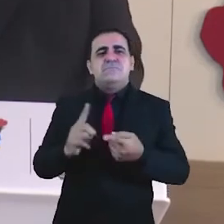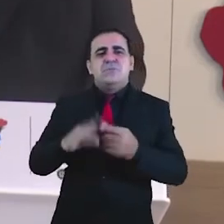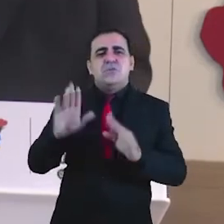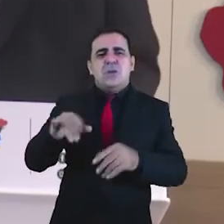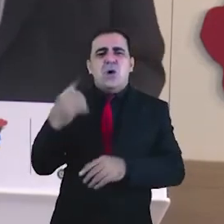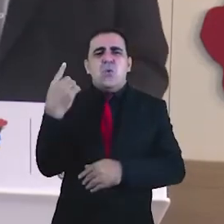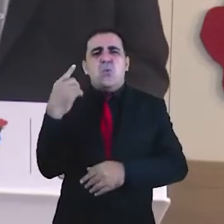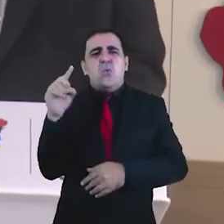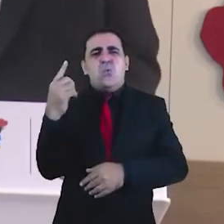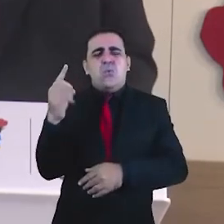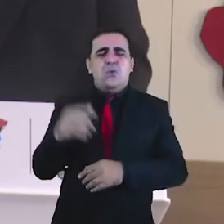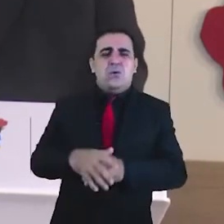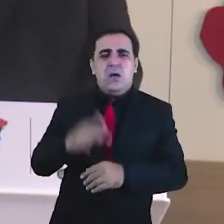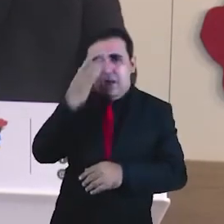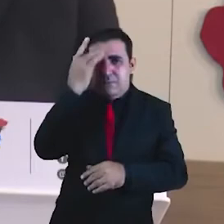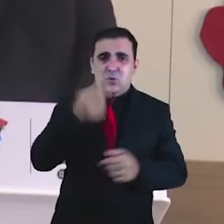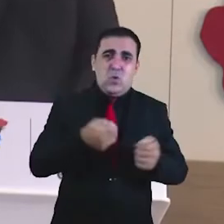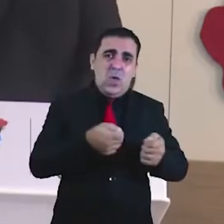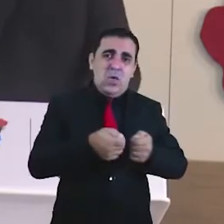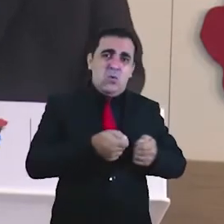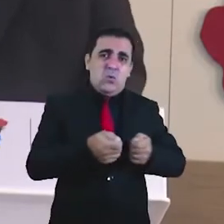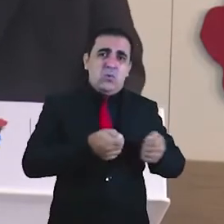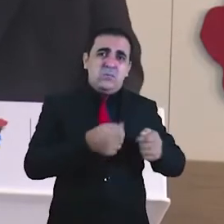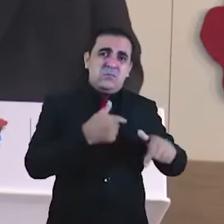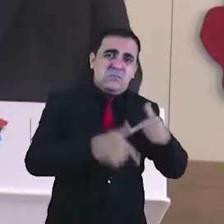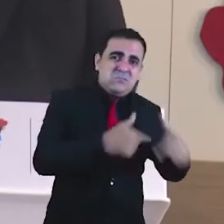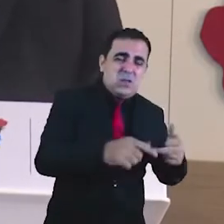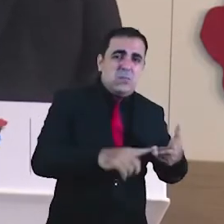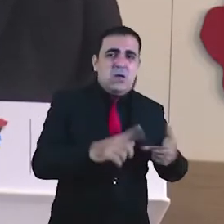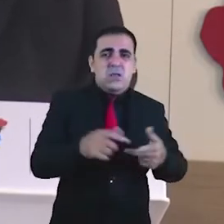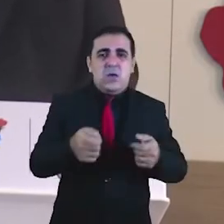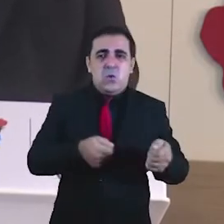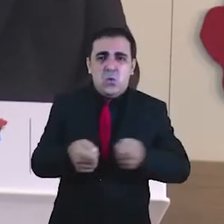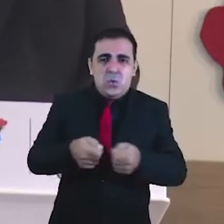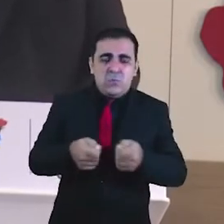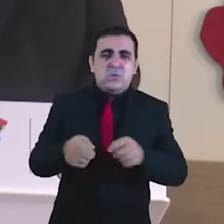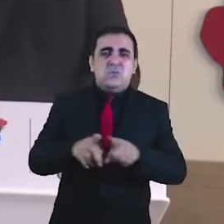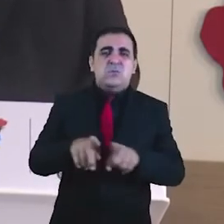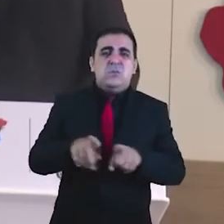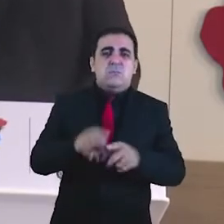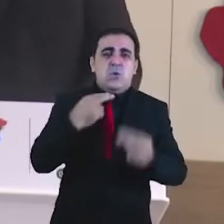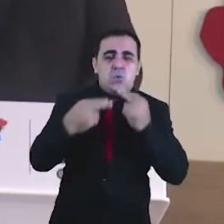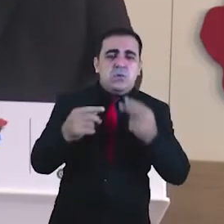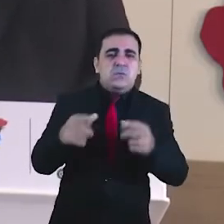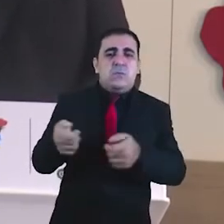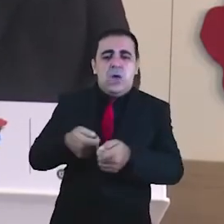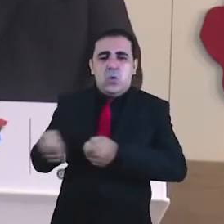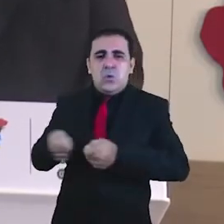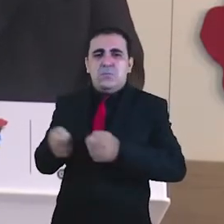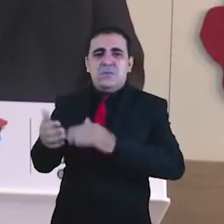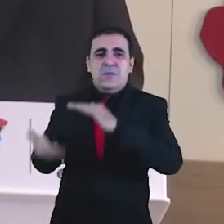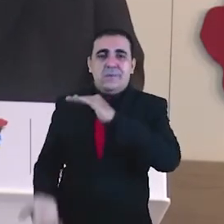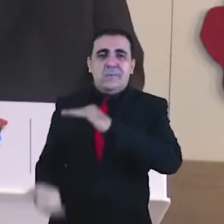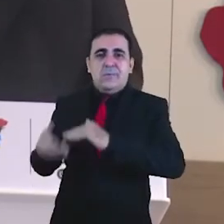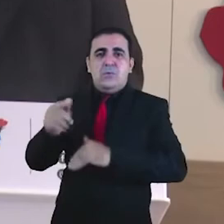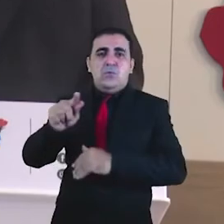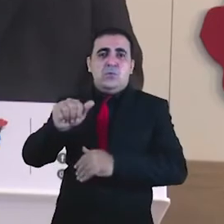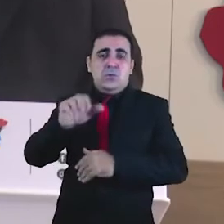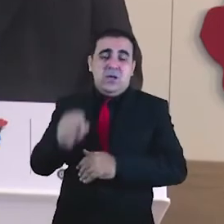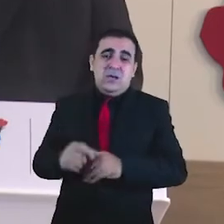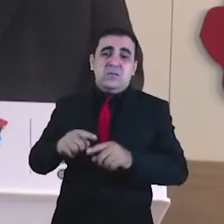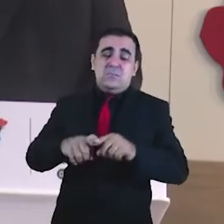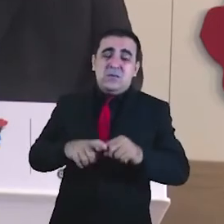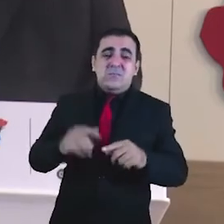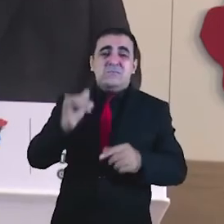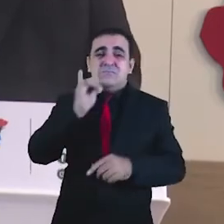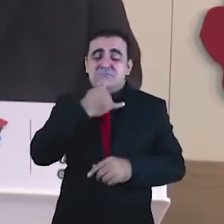55 restaurantes já existem no Estado, segundo ele. O governador também falou que, nesta segunda-feira, vai lançar o